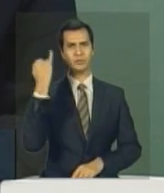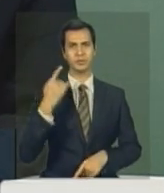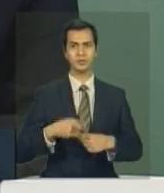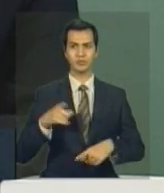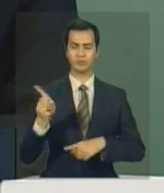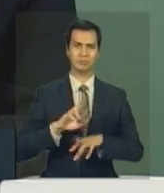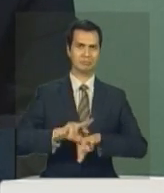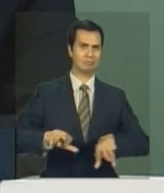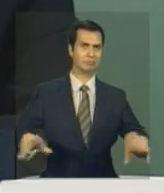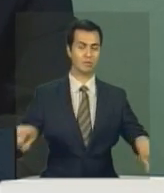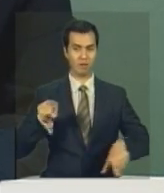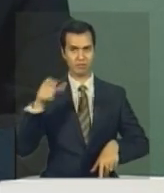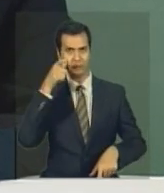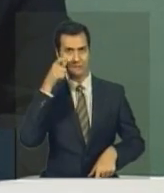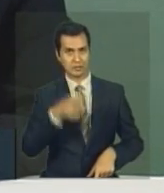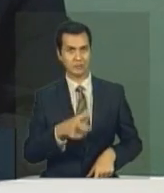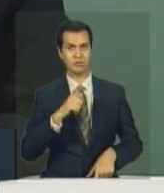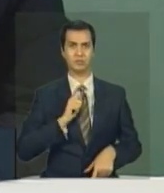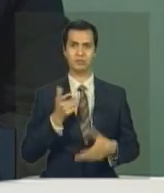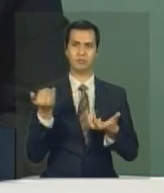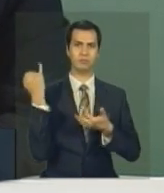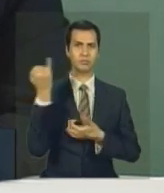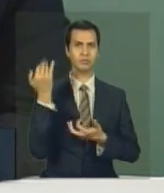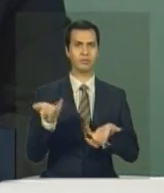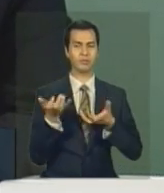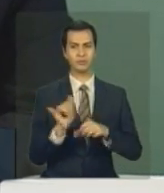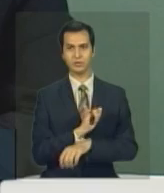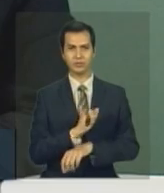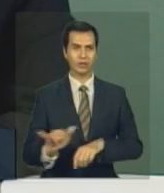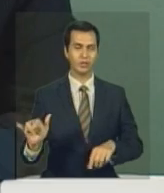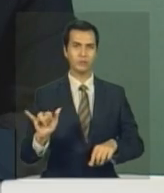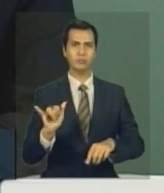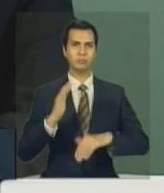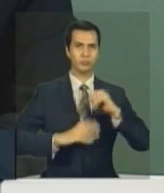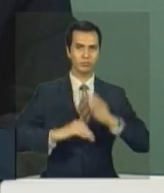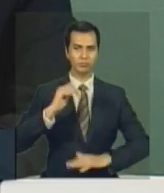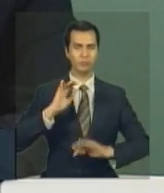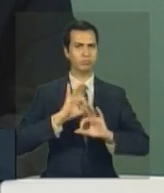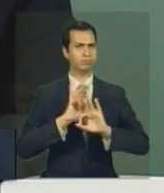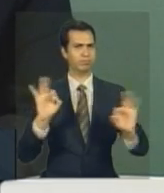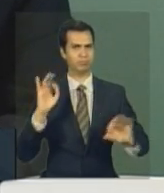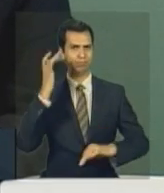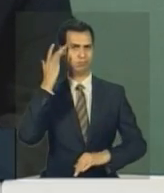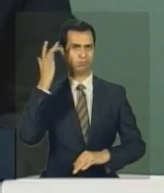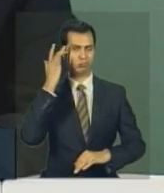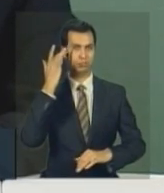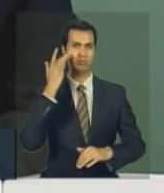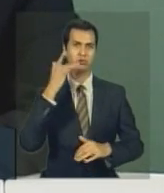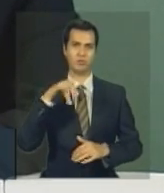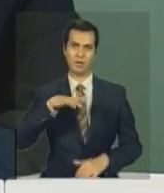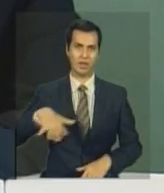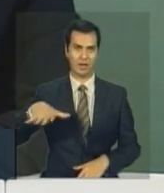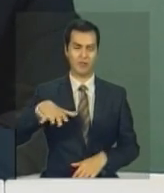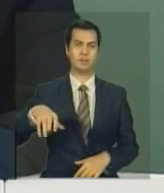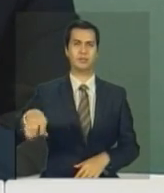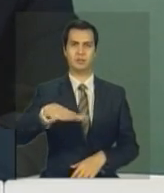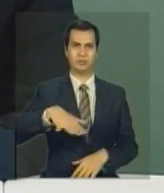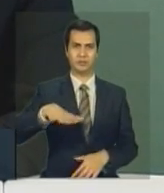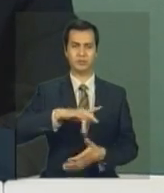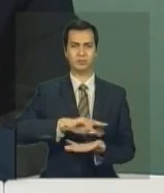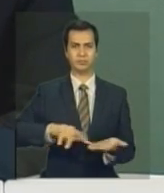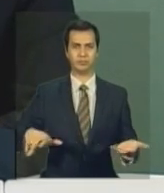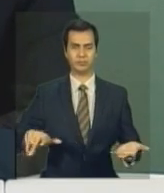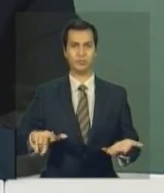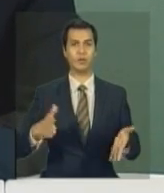Ela tem interesse estratégico na formação de profissionais qualificados para todas as áreas. A Petrobras está investindo